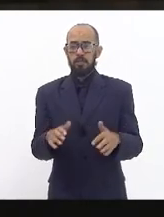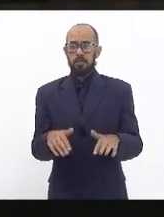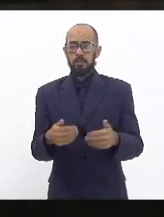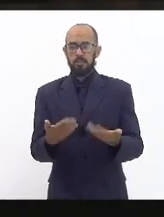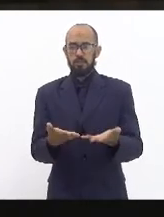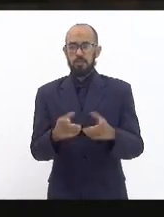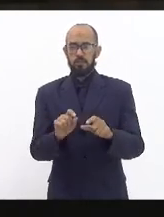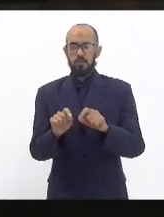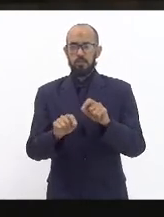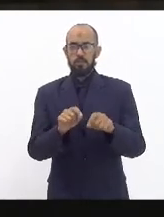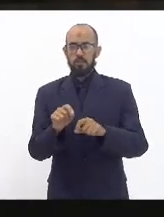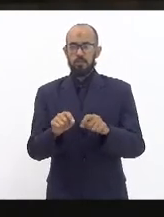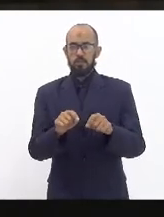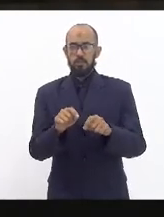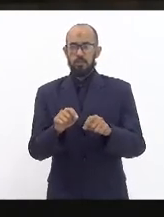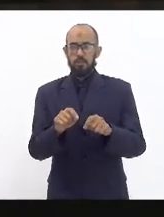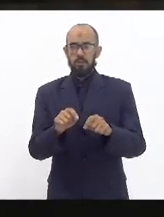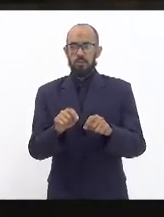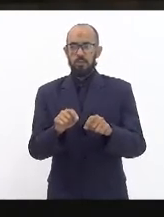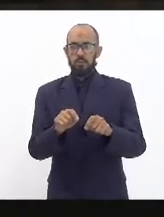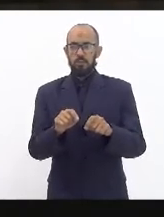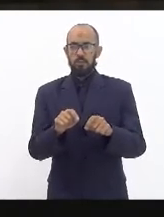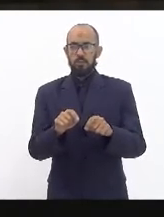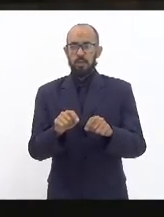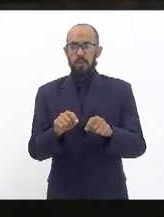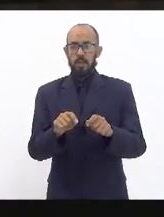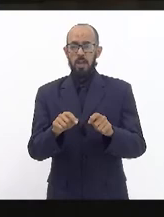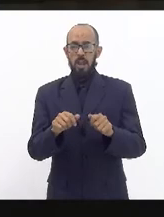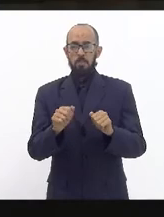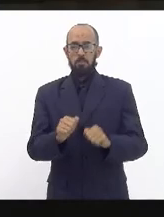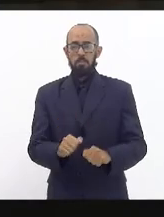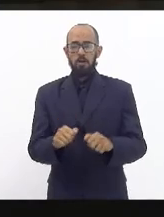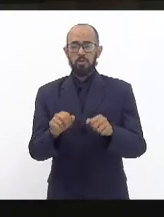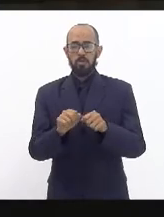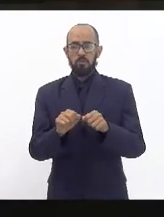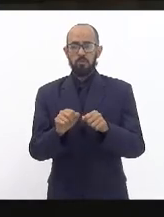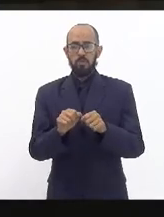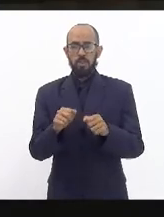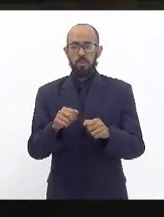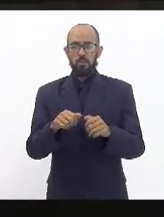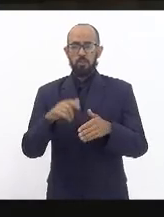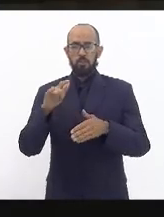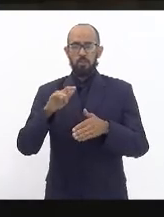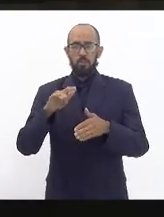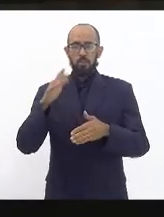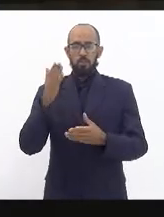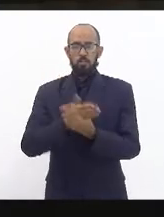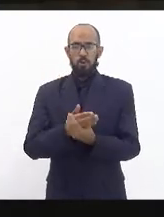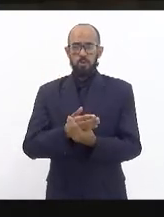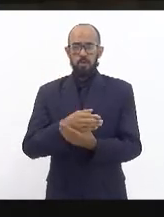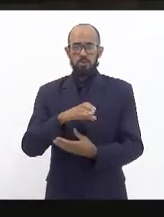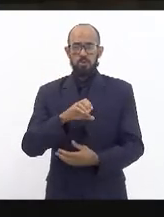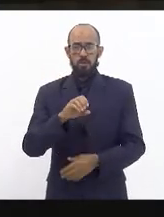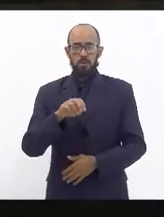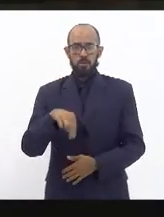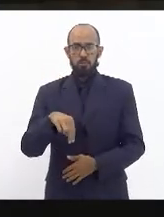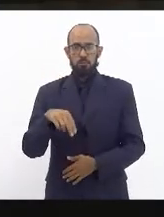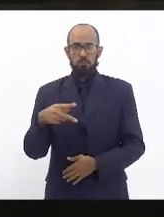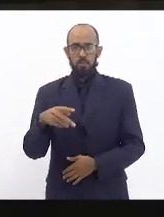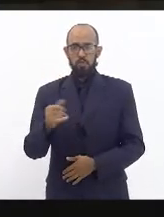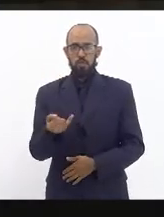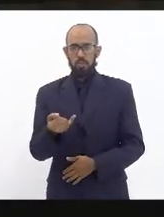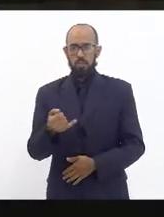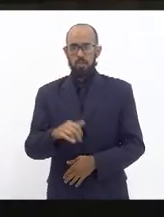Futura Futura Energia diz após de ter aberto o processo com registro do CNPJ no dia